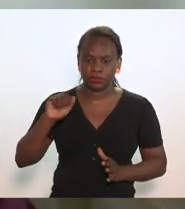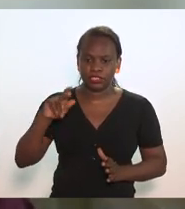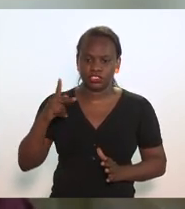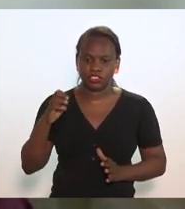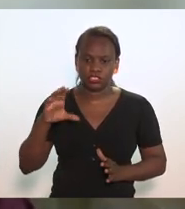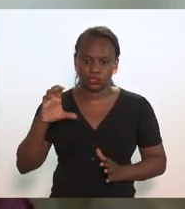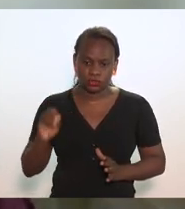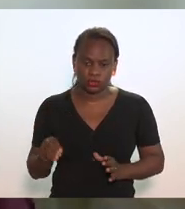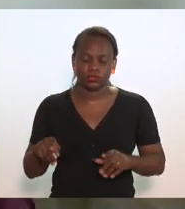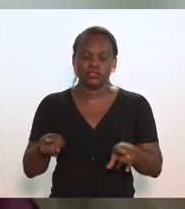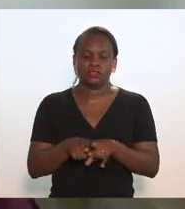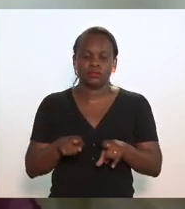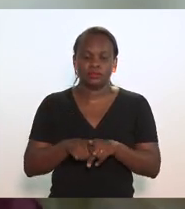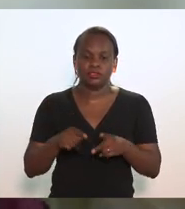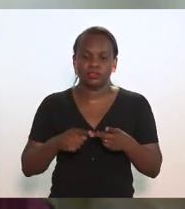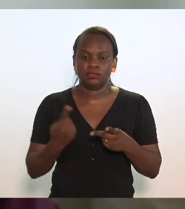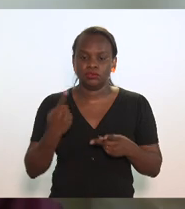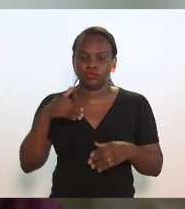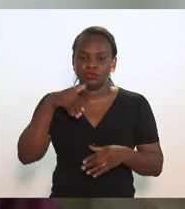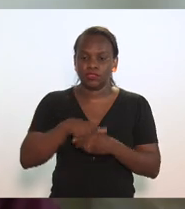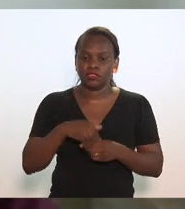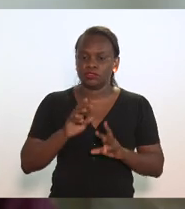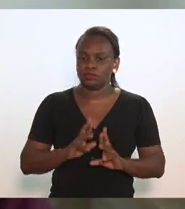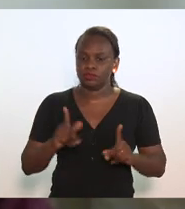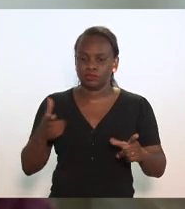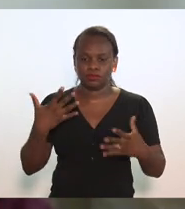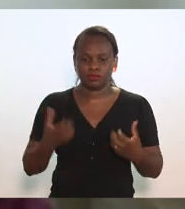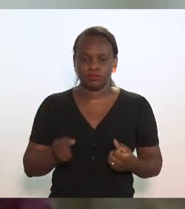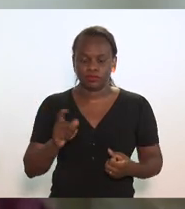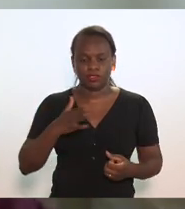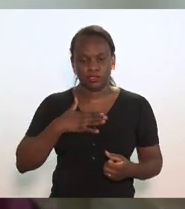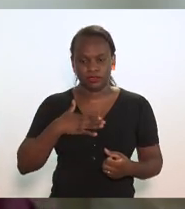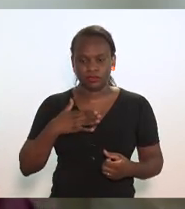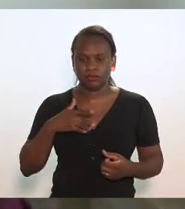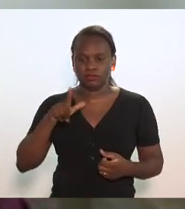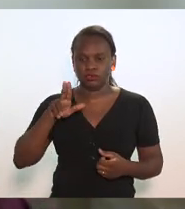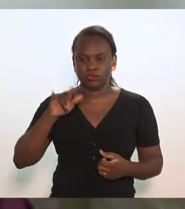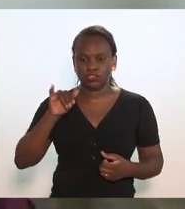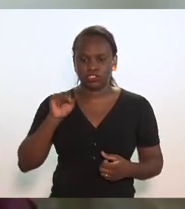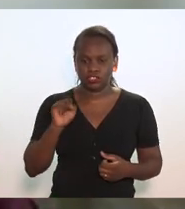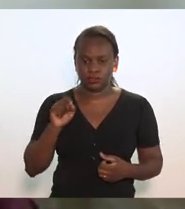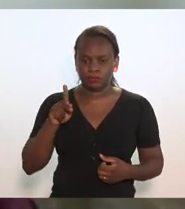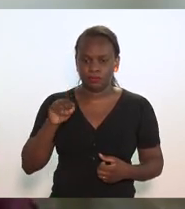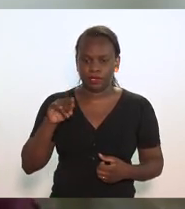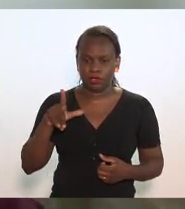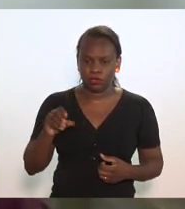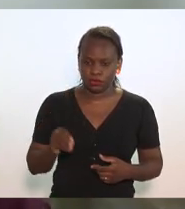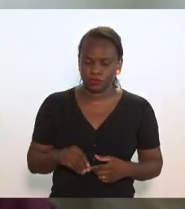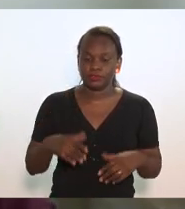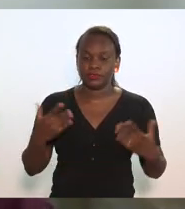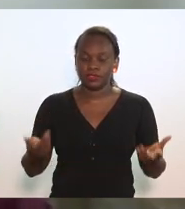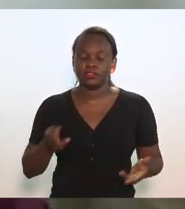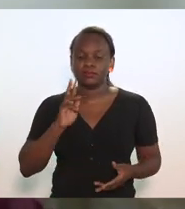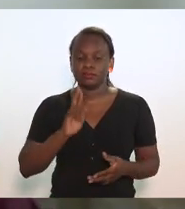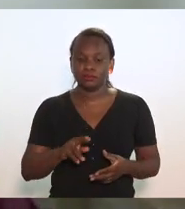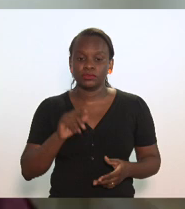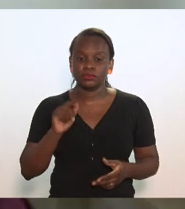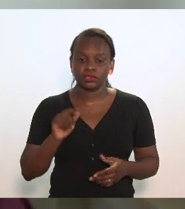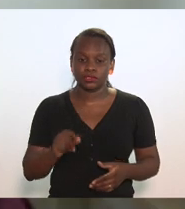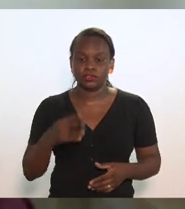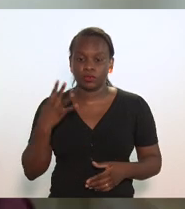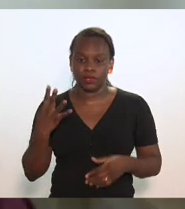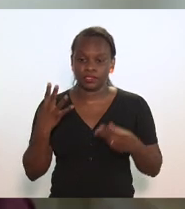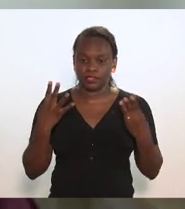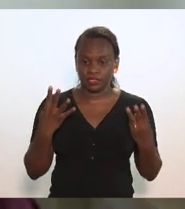e o voto divergente de minha autoria. O resultado foi 4